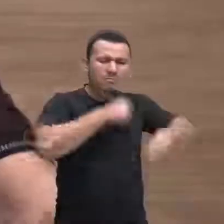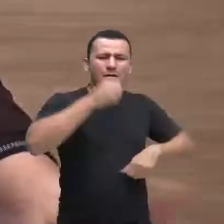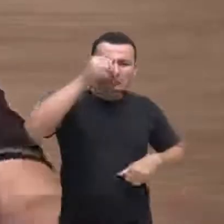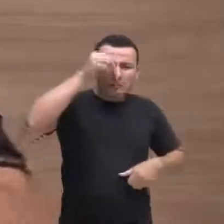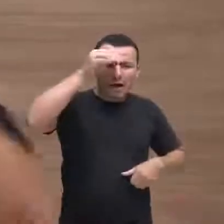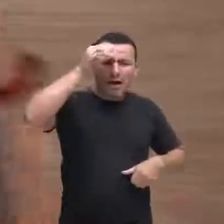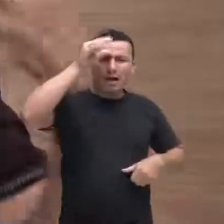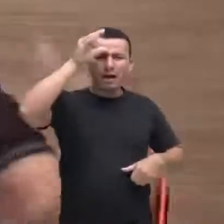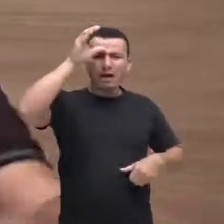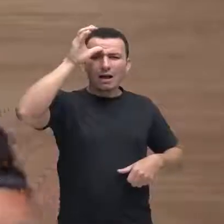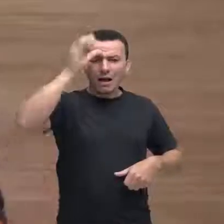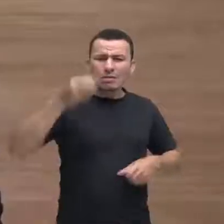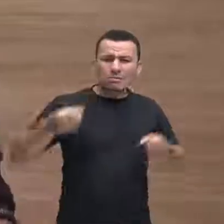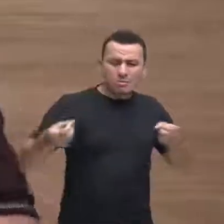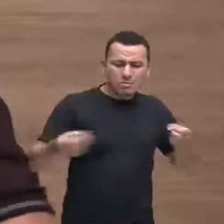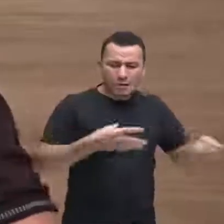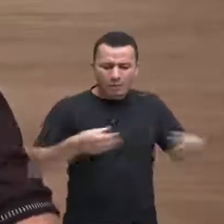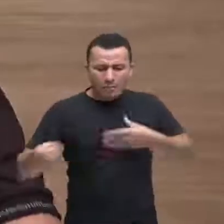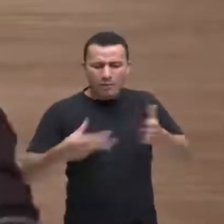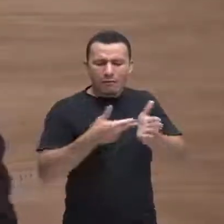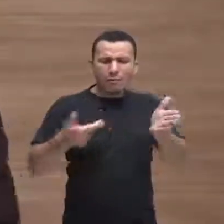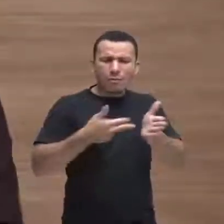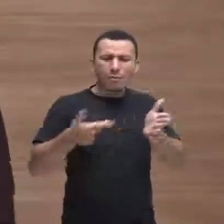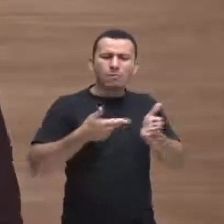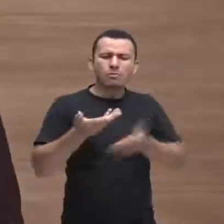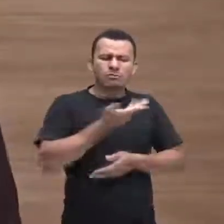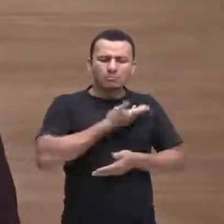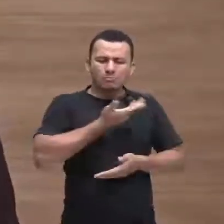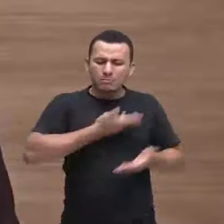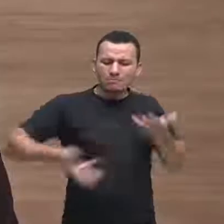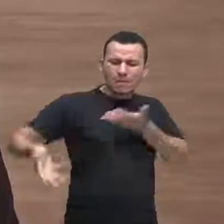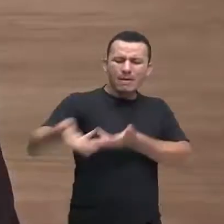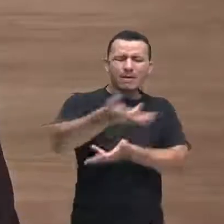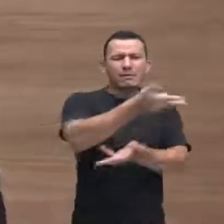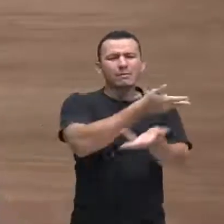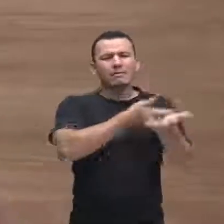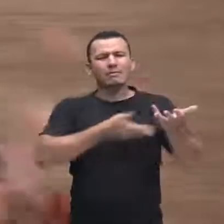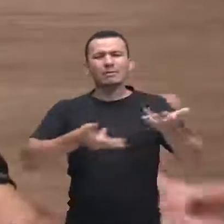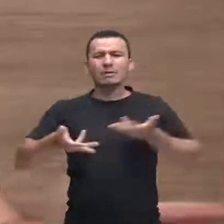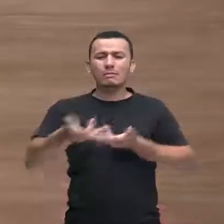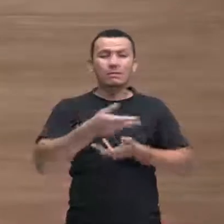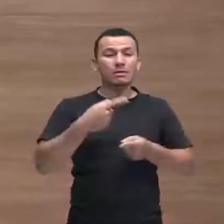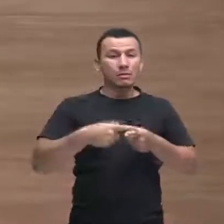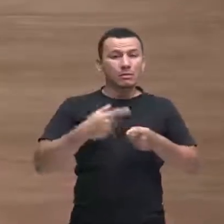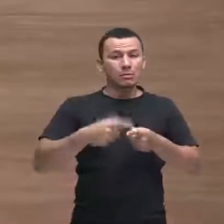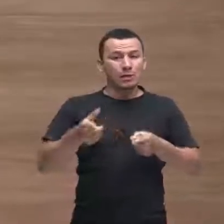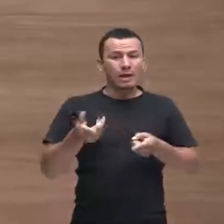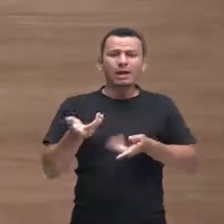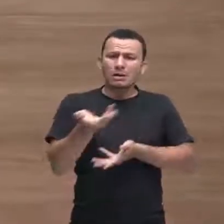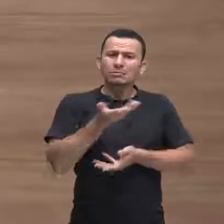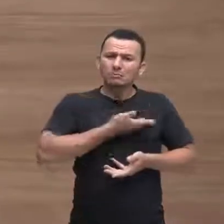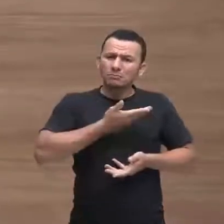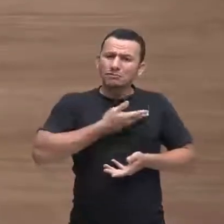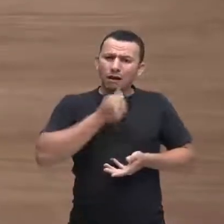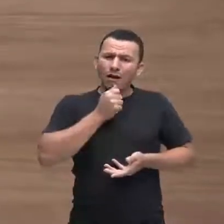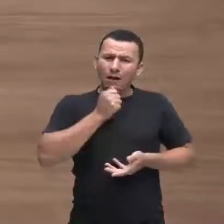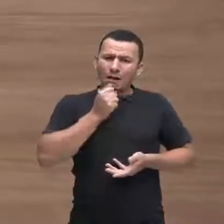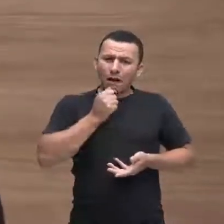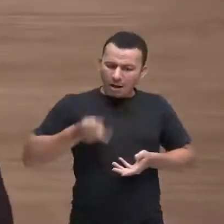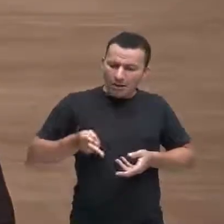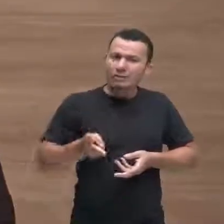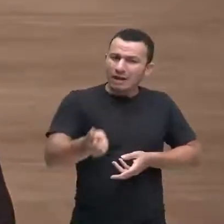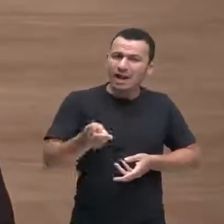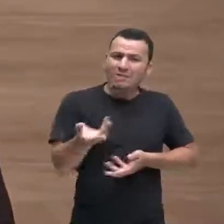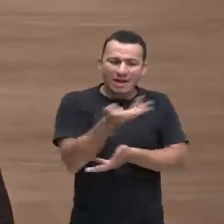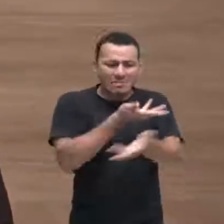estabelecendo novas relações ele ia estabelecendo novas amizades porque ele nunca deixou de fazer amizades inclusive até hoje